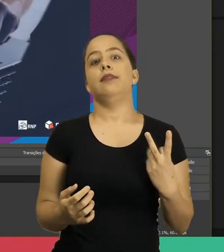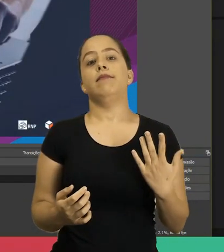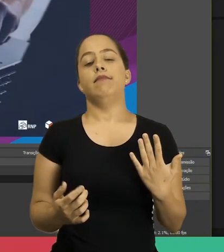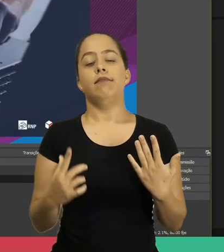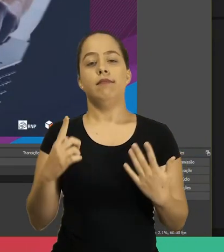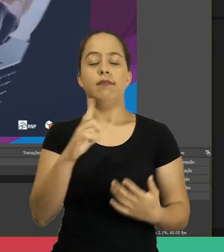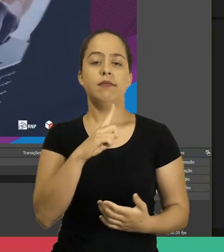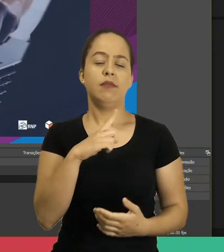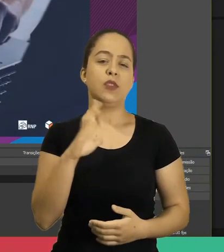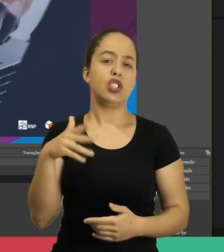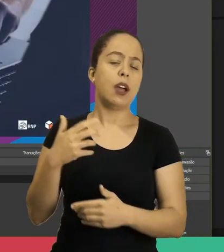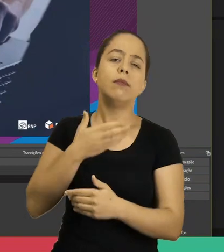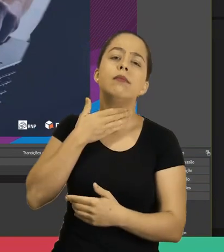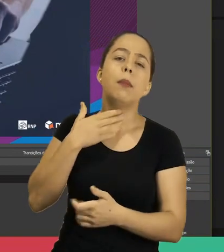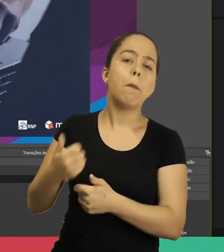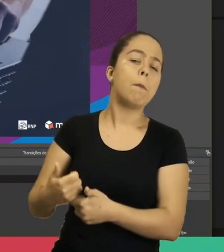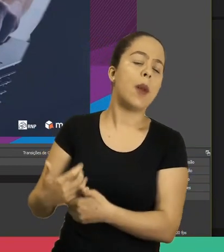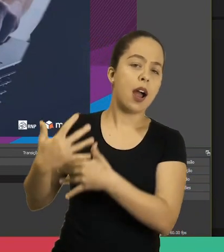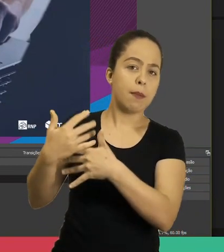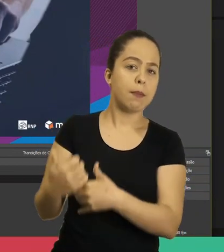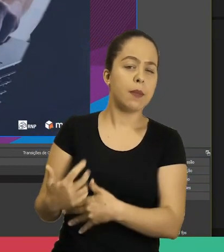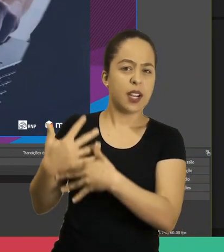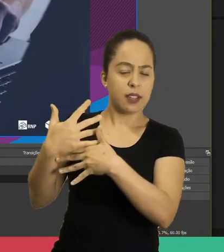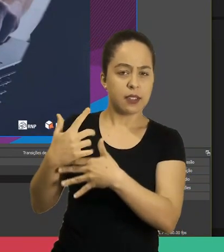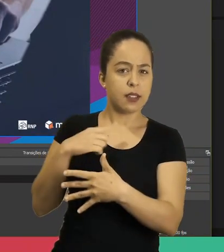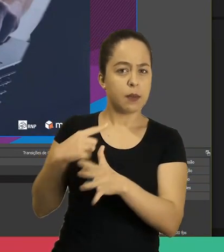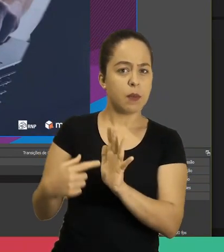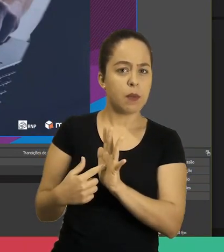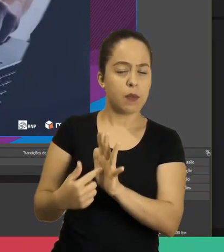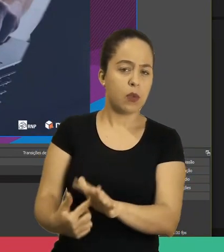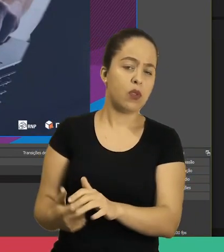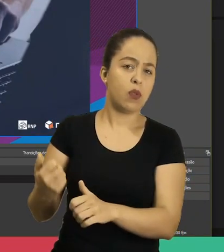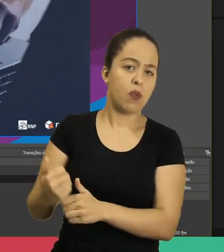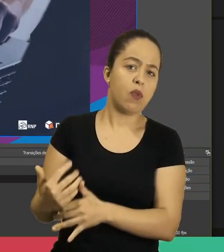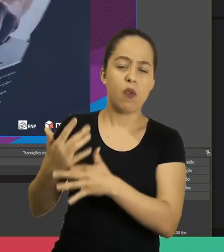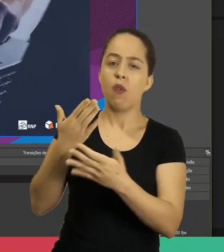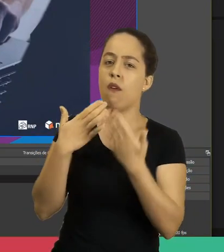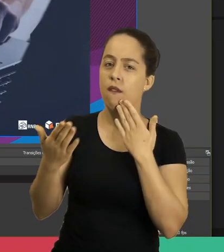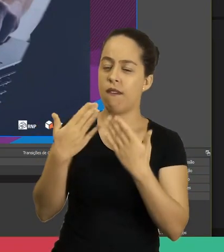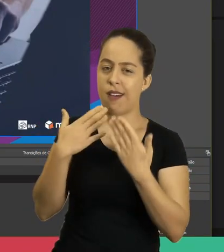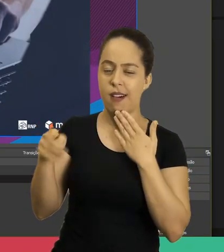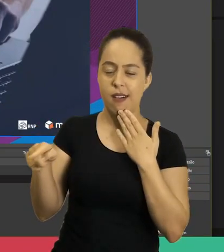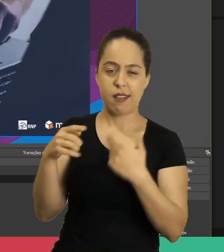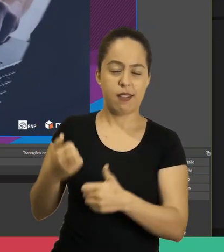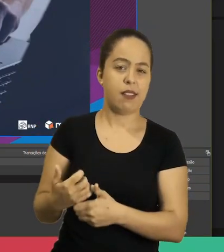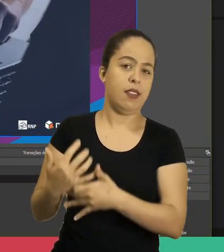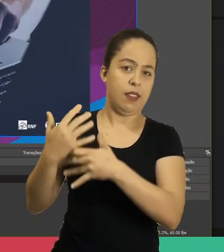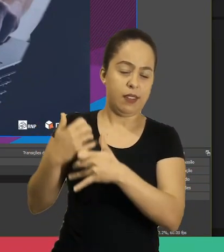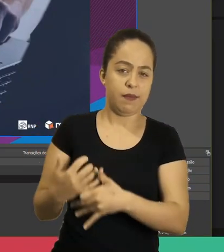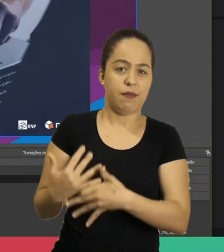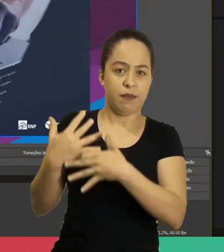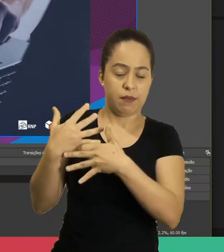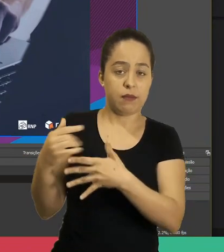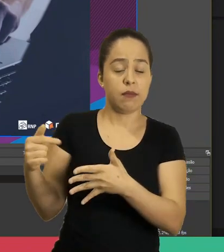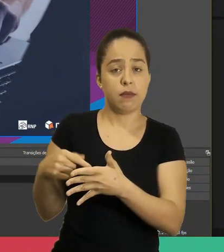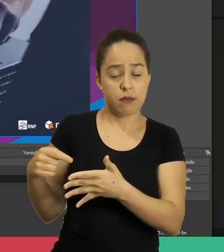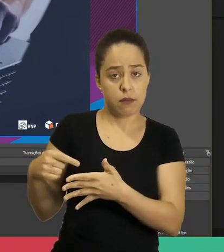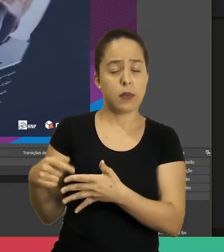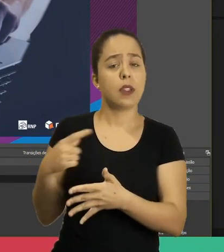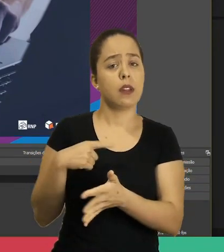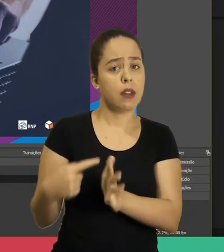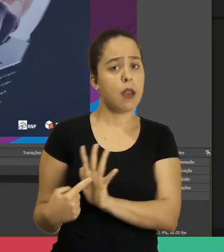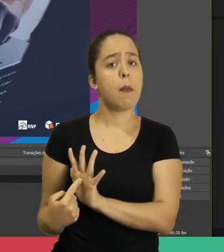navegador, tá vendo? é o que falar ali no chat da conversa aqui da